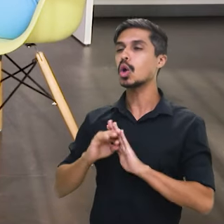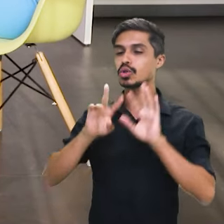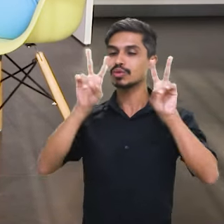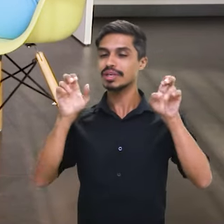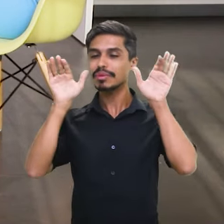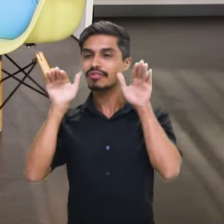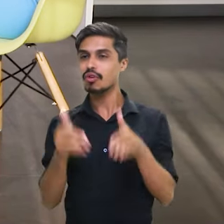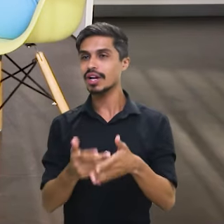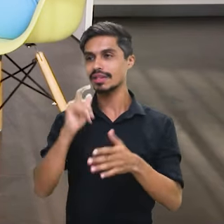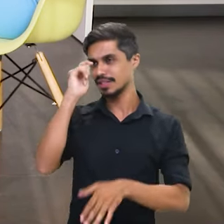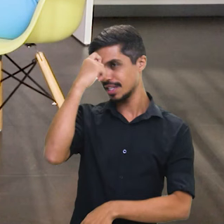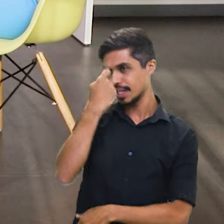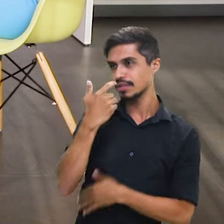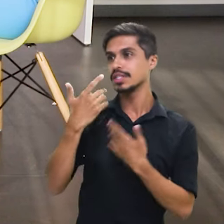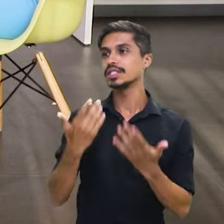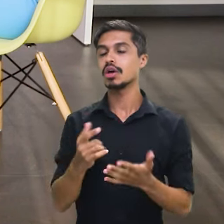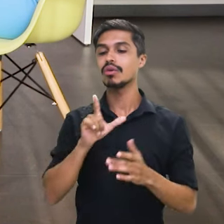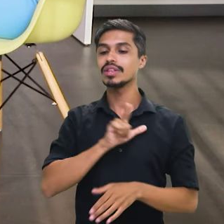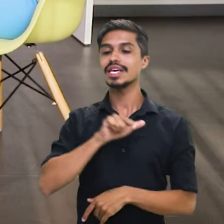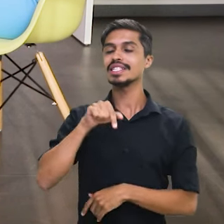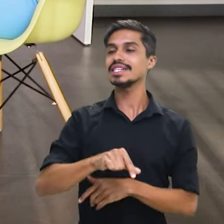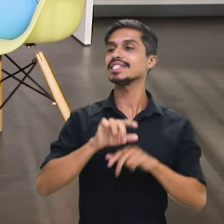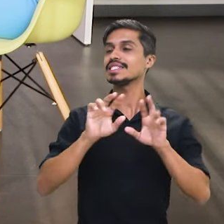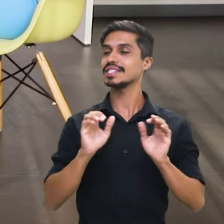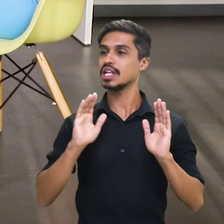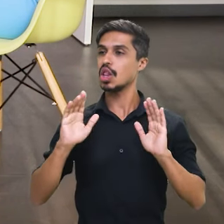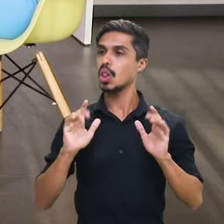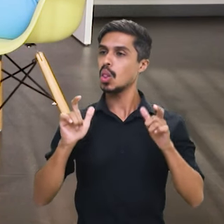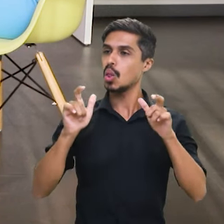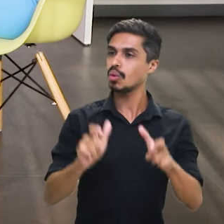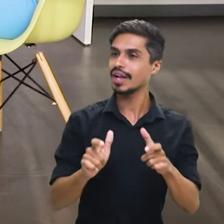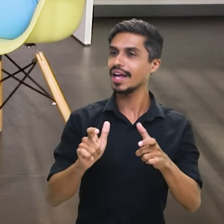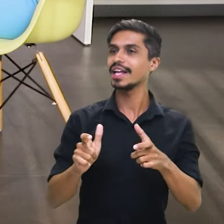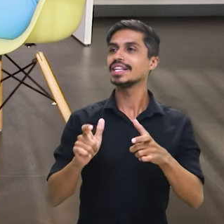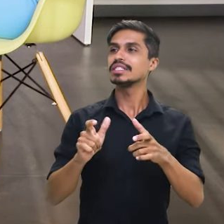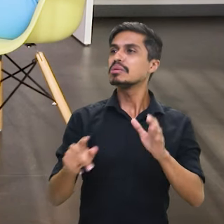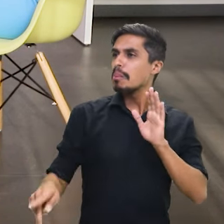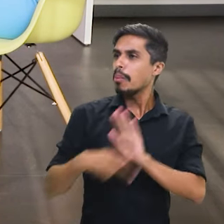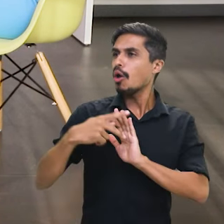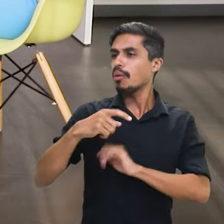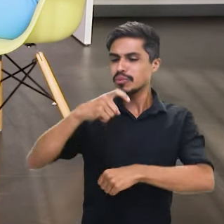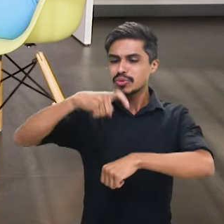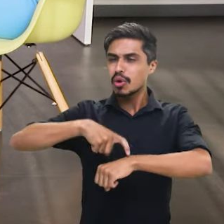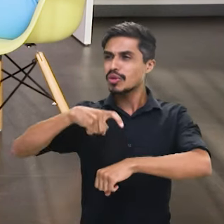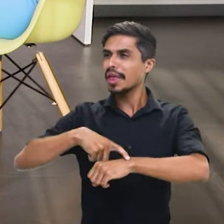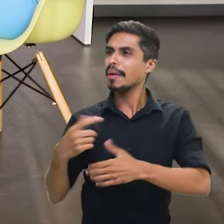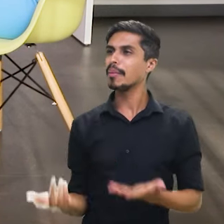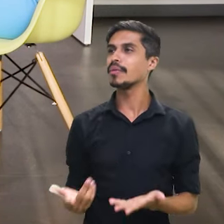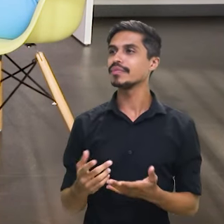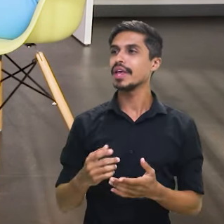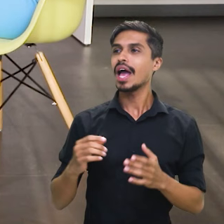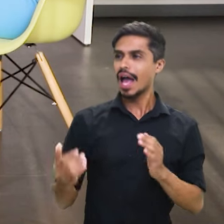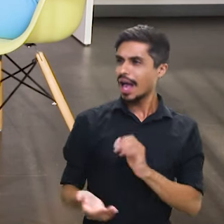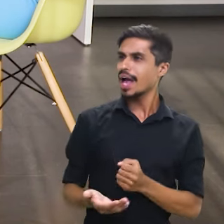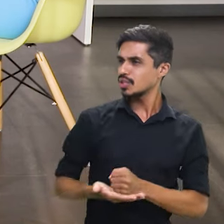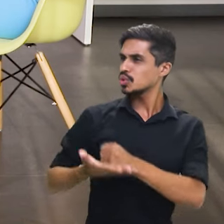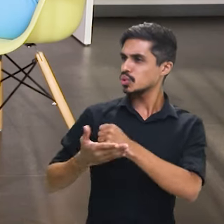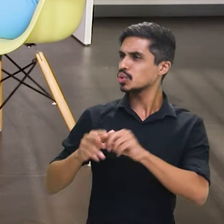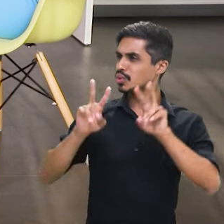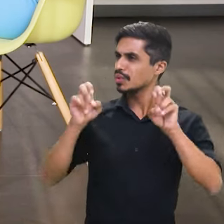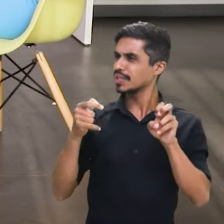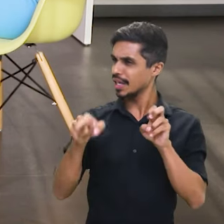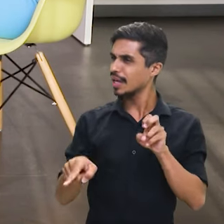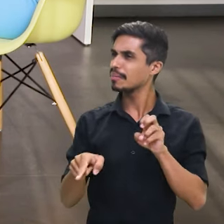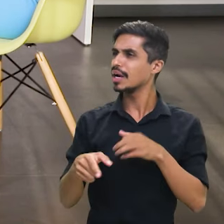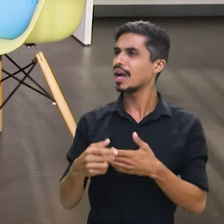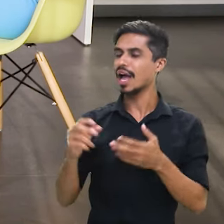a essa temática. Ter esse espaço, no tempo, para se dedicar a essa temática, isso ajuda também a dar uma